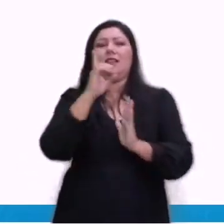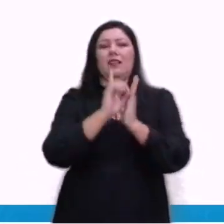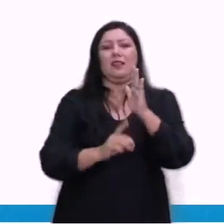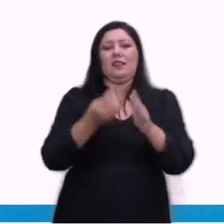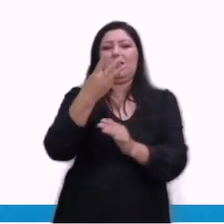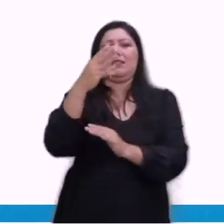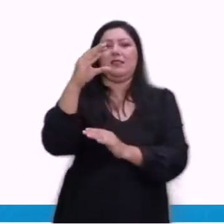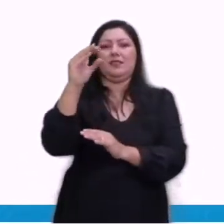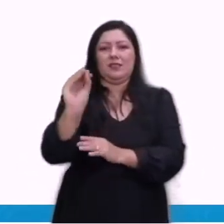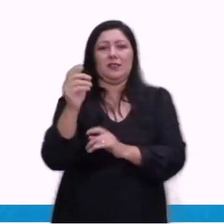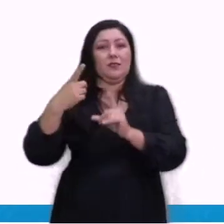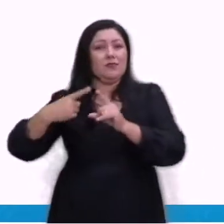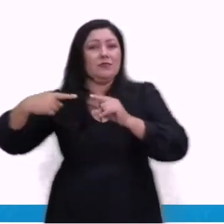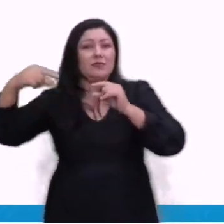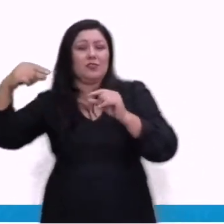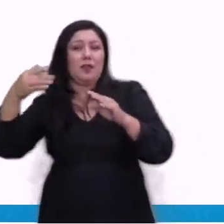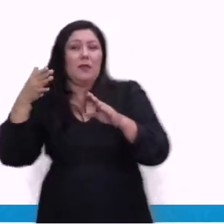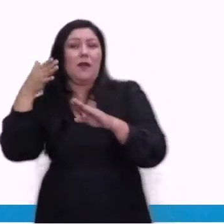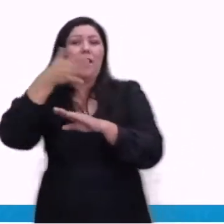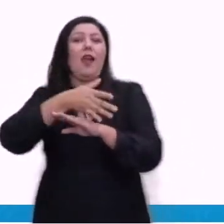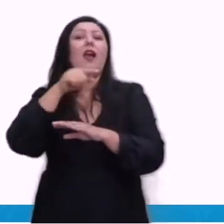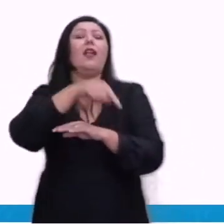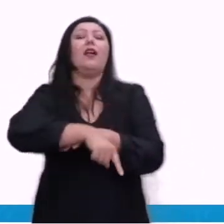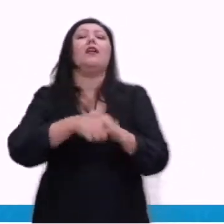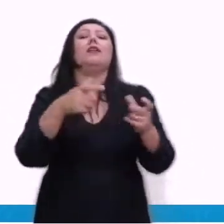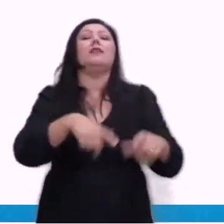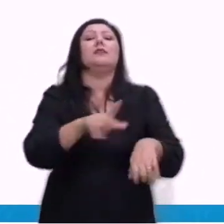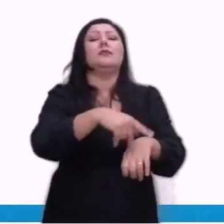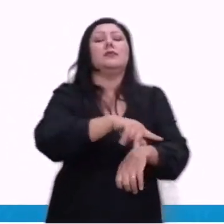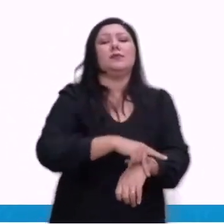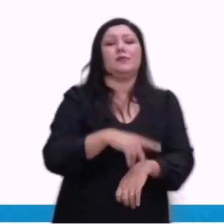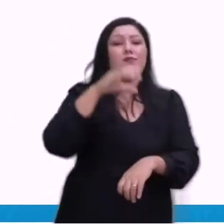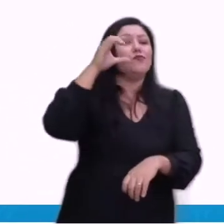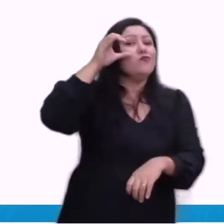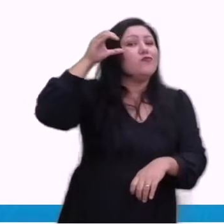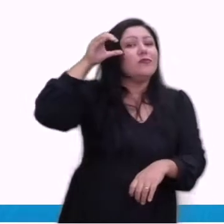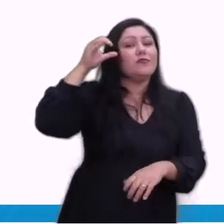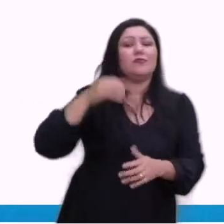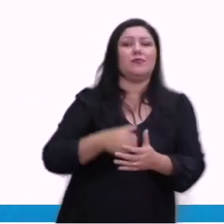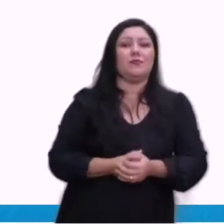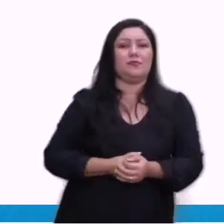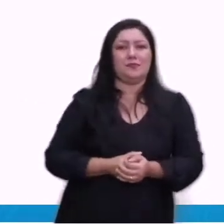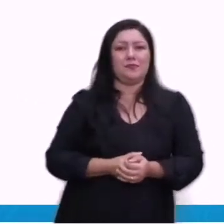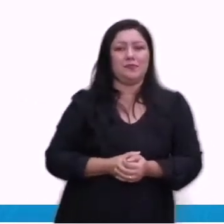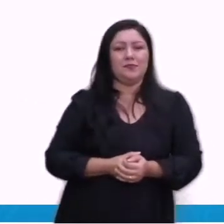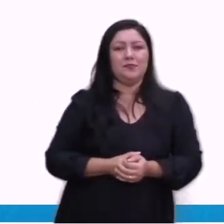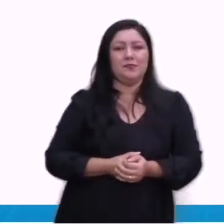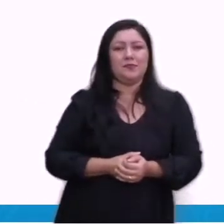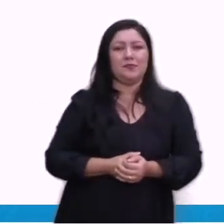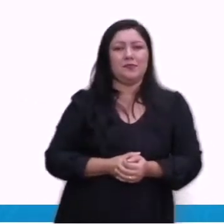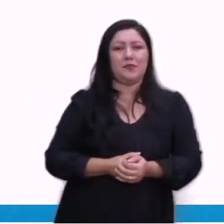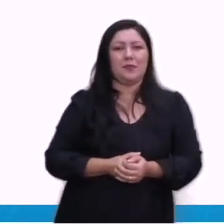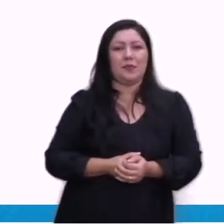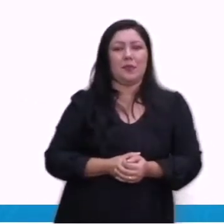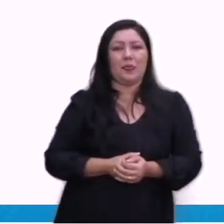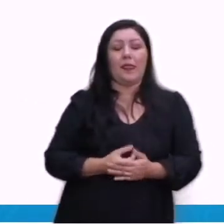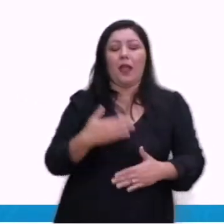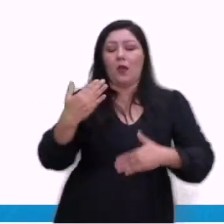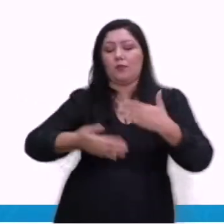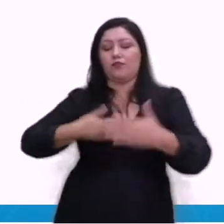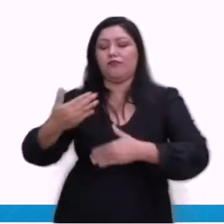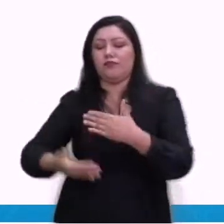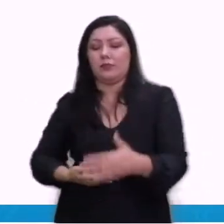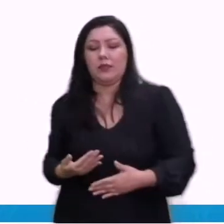o Japão invadiu a China em 1941, a Indochina francesa. Como consequência, em